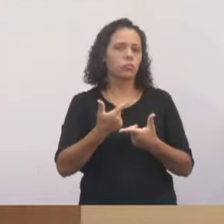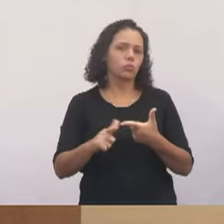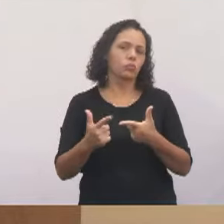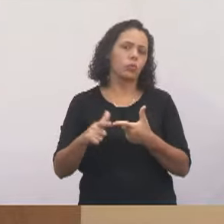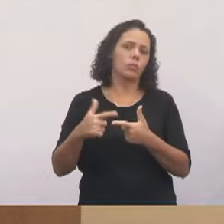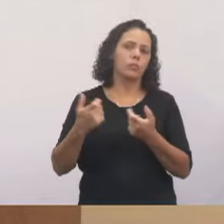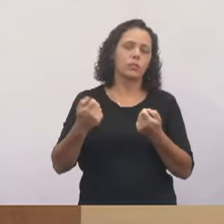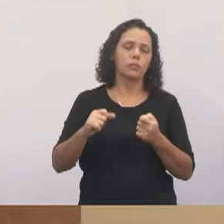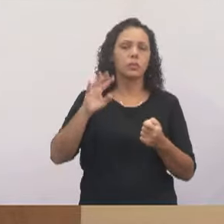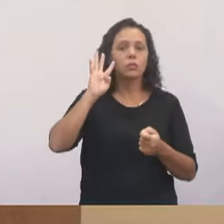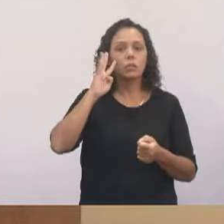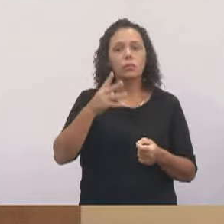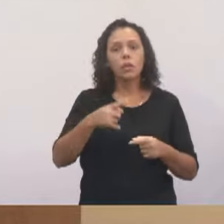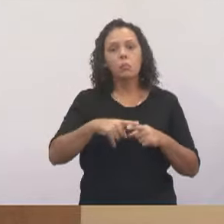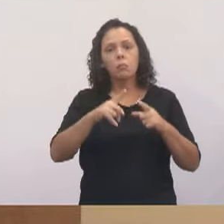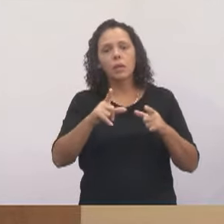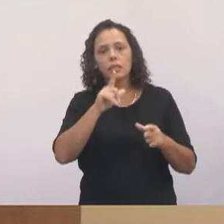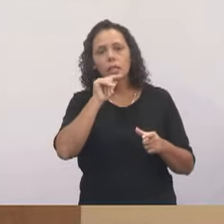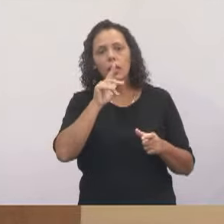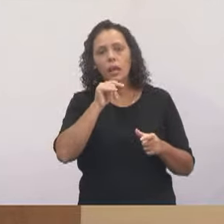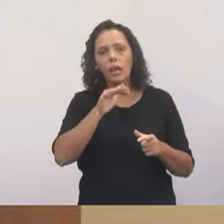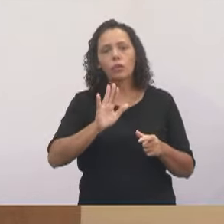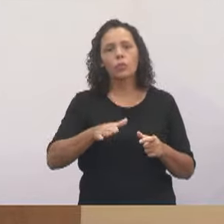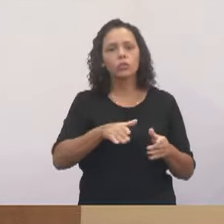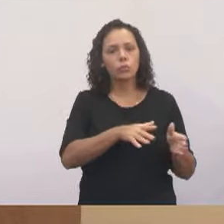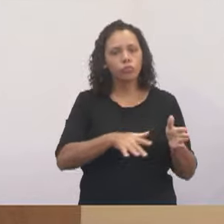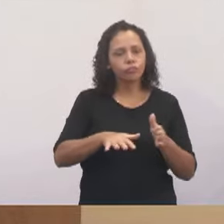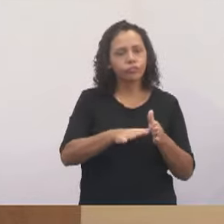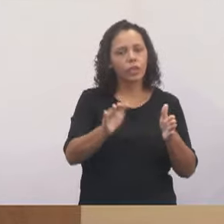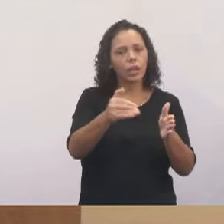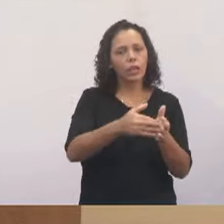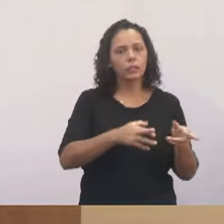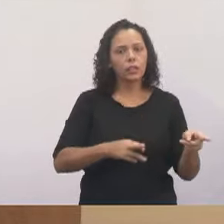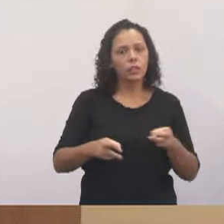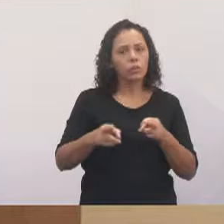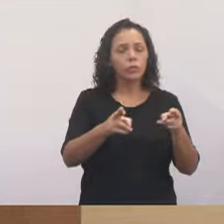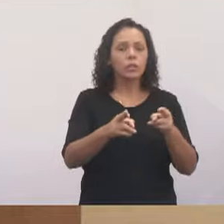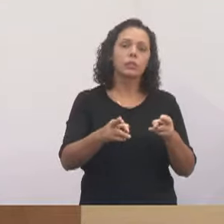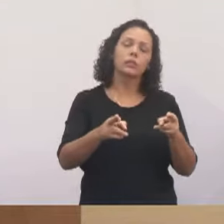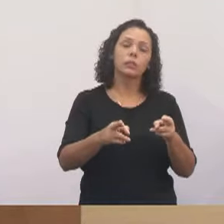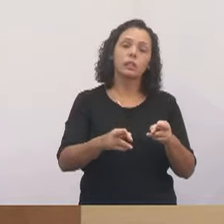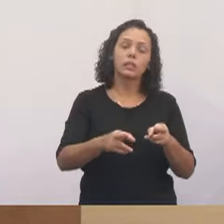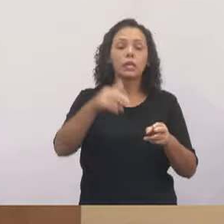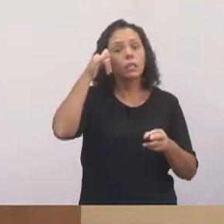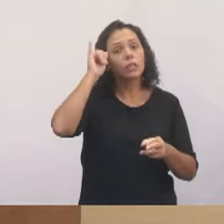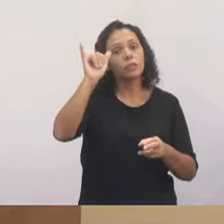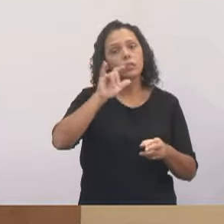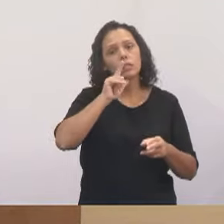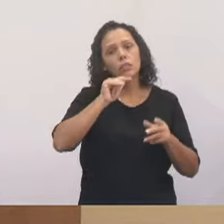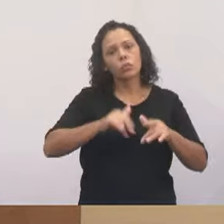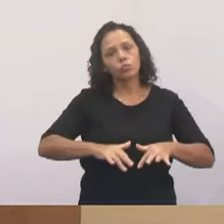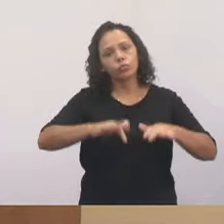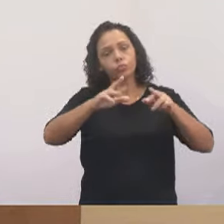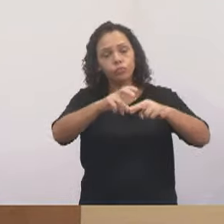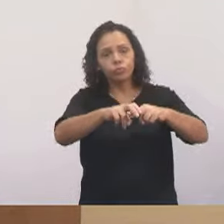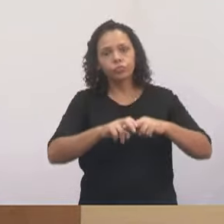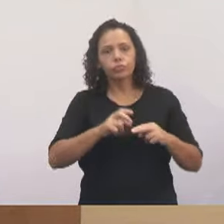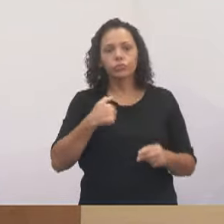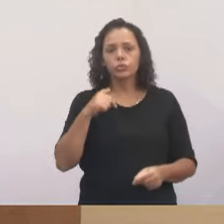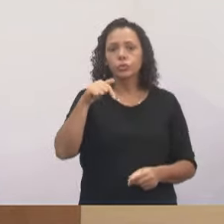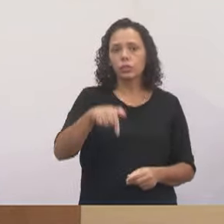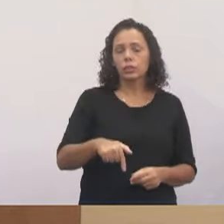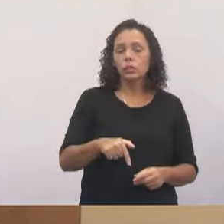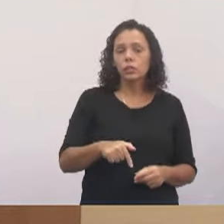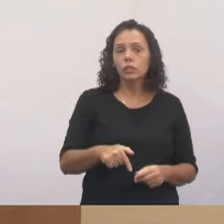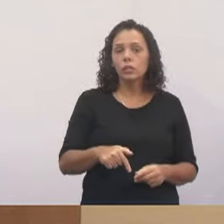ser definidas, mas a água já está escorrendo para Paraíba, livrando as pessoas ali da enchente. E é para isso que eu estou aqui, é para